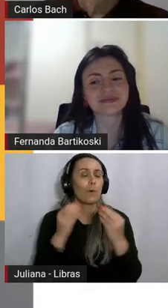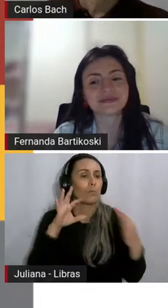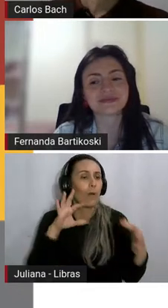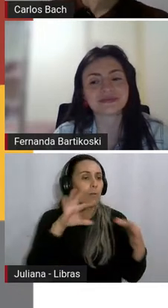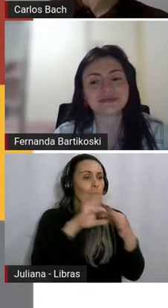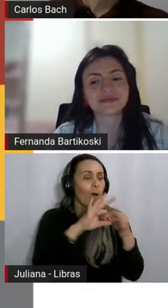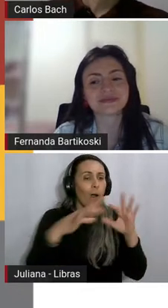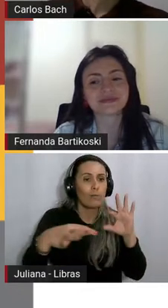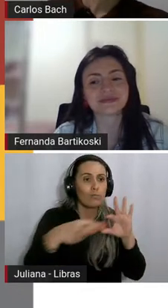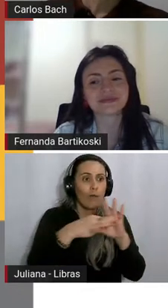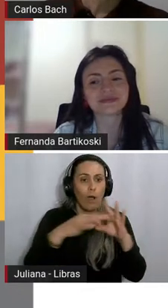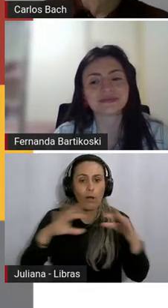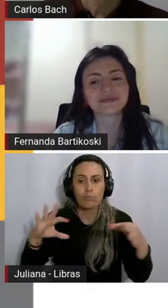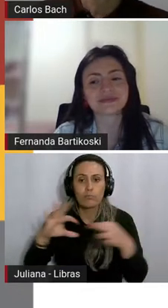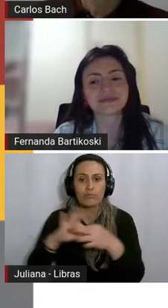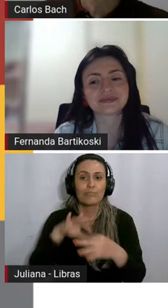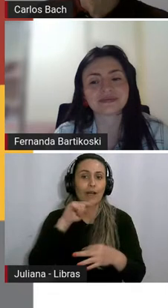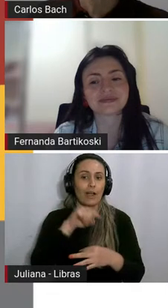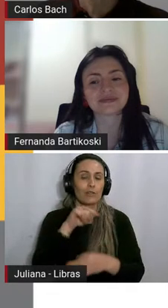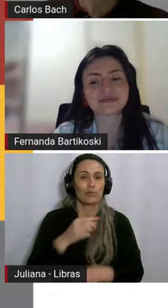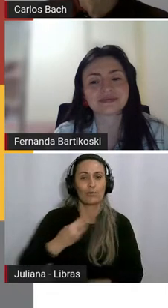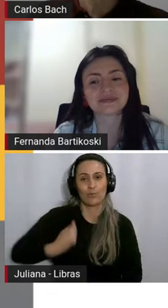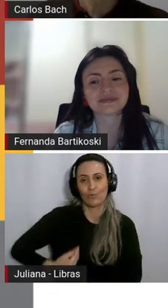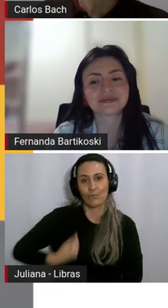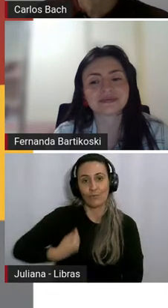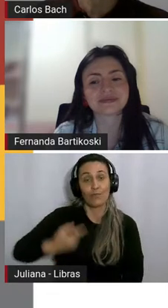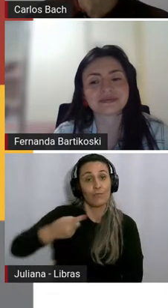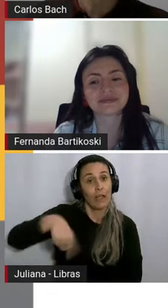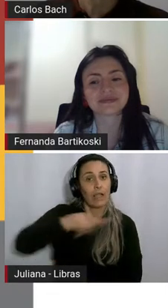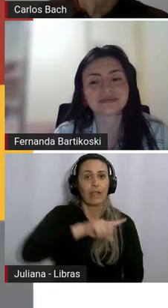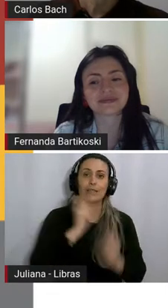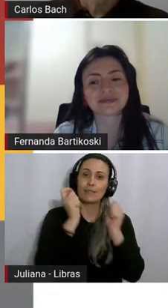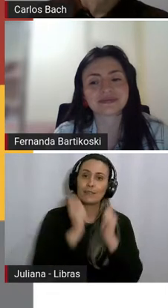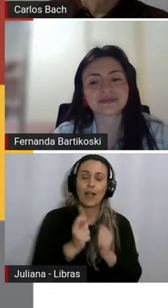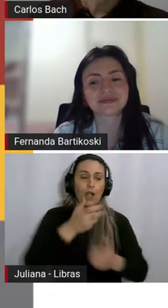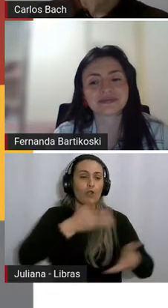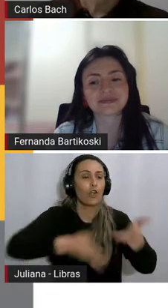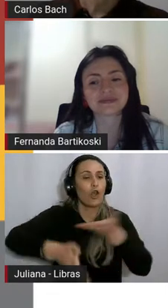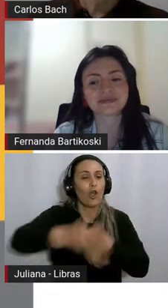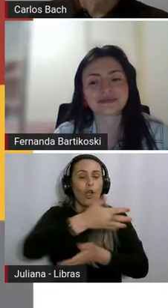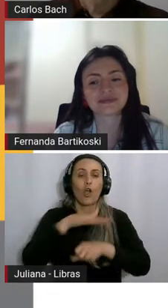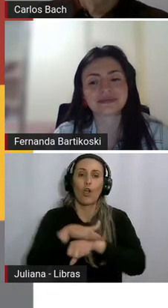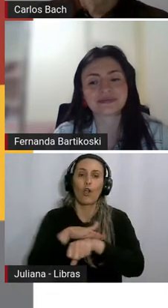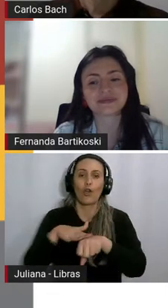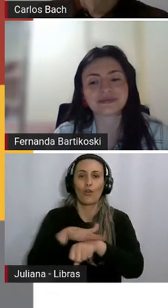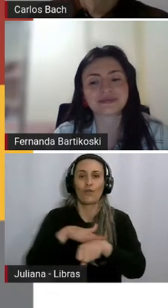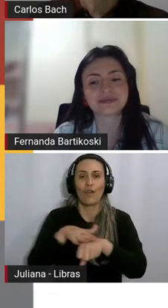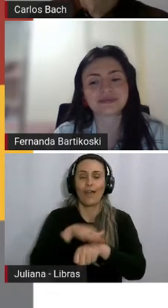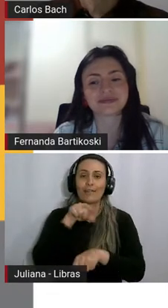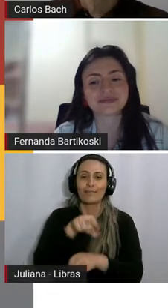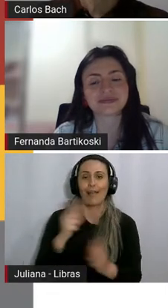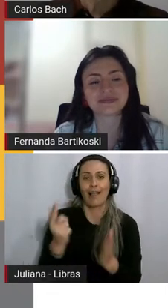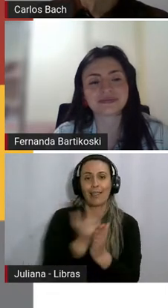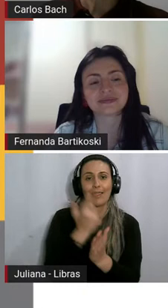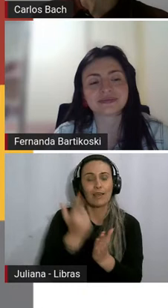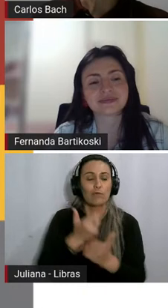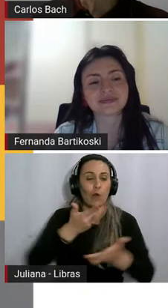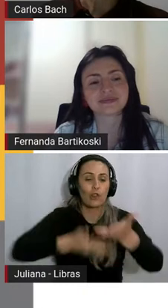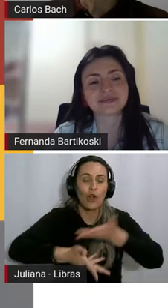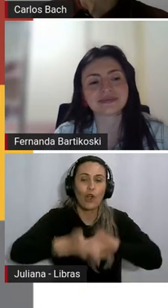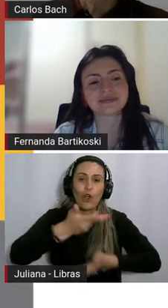realizar essa conexão. Eles têm que falar de si e conversar com o livro, né? Então, acho que